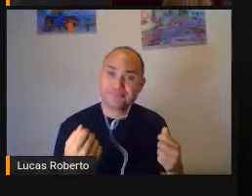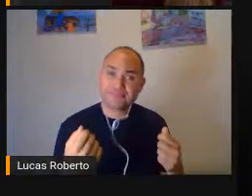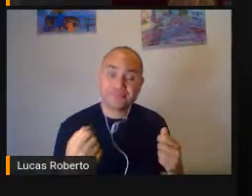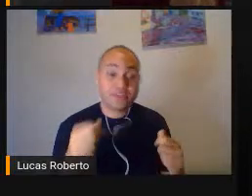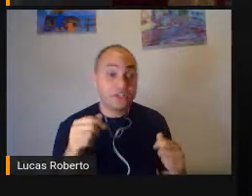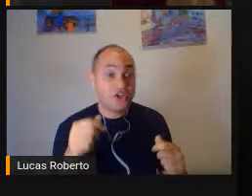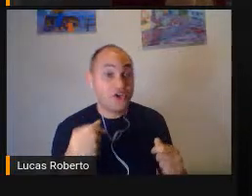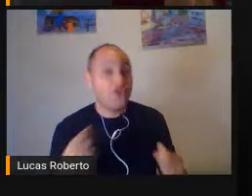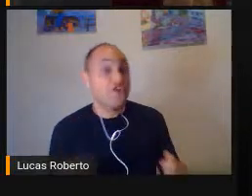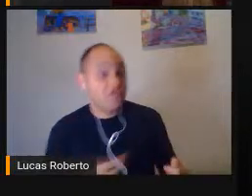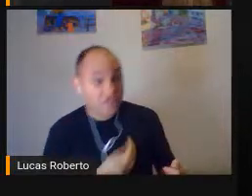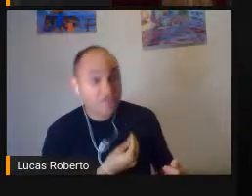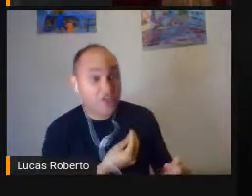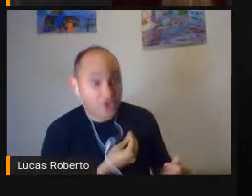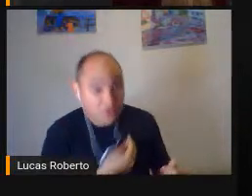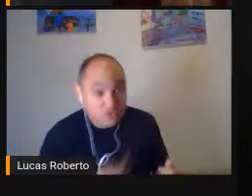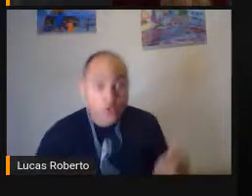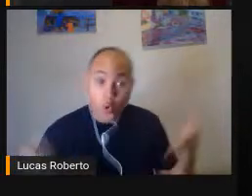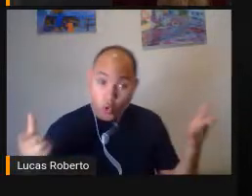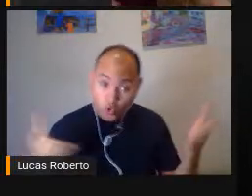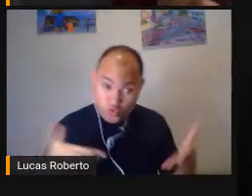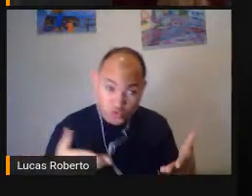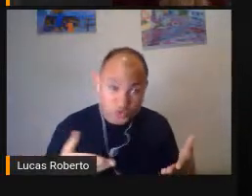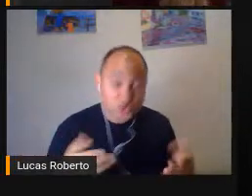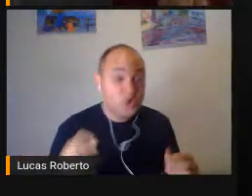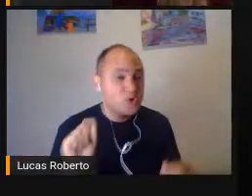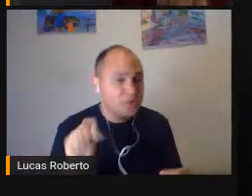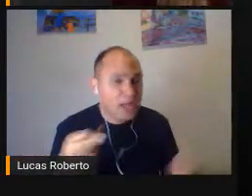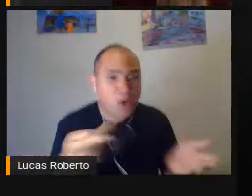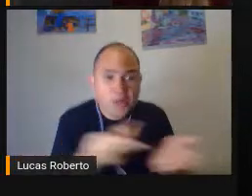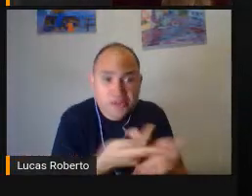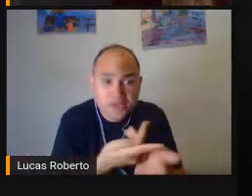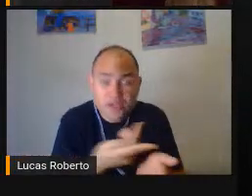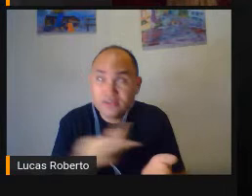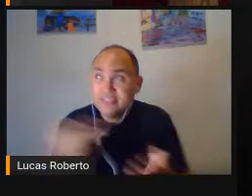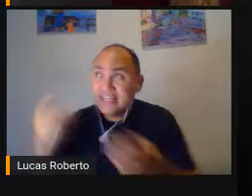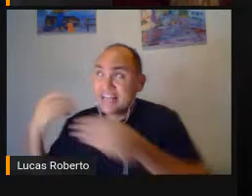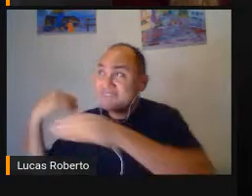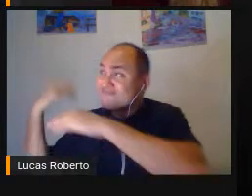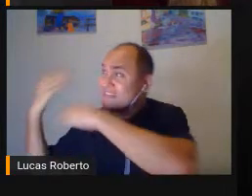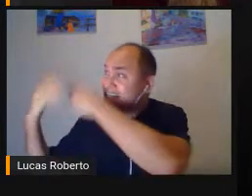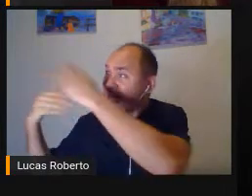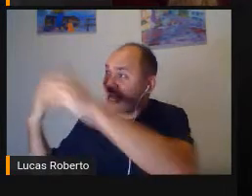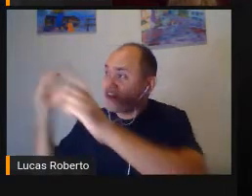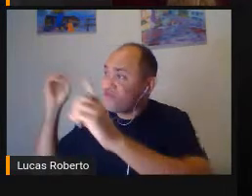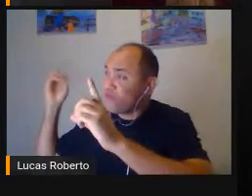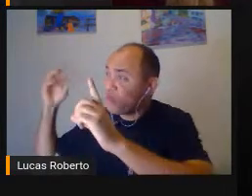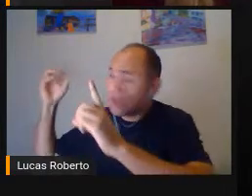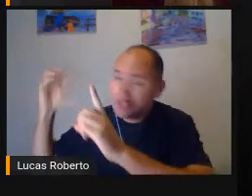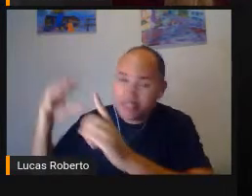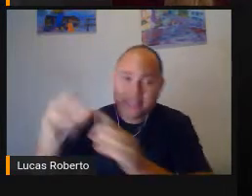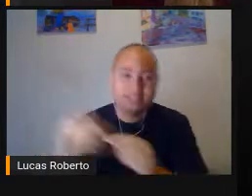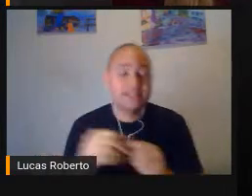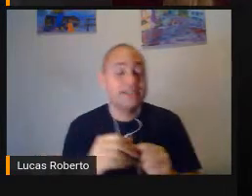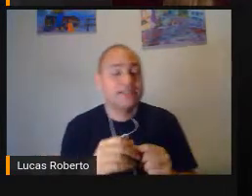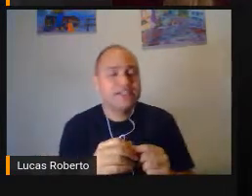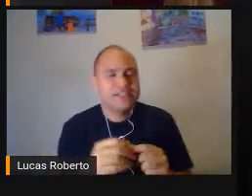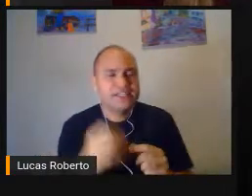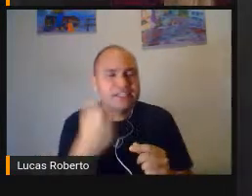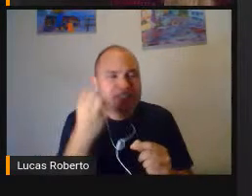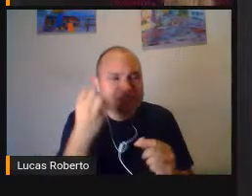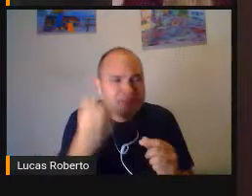De toda essa história aí E todas essas literaturas Que tratam da questão Da deficiência De diversas formas